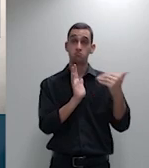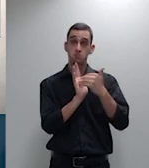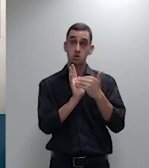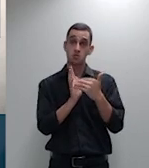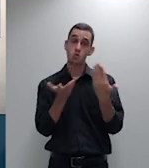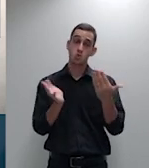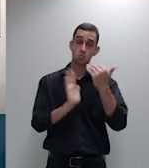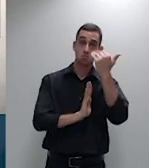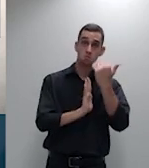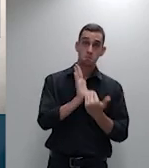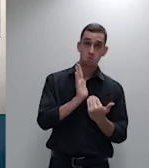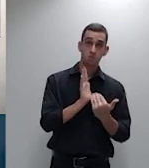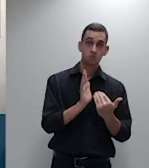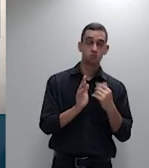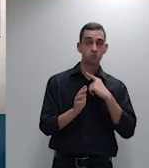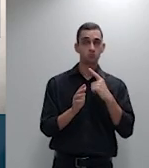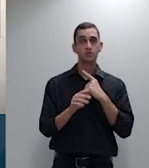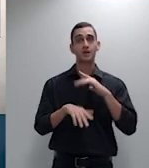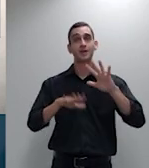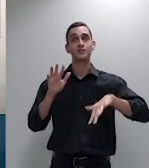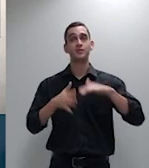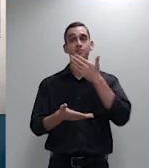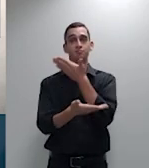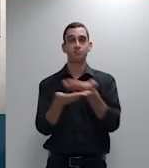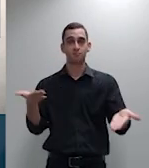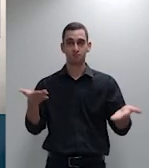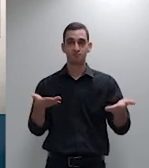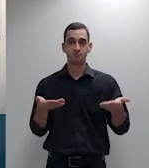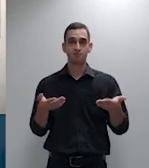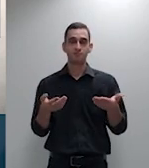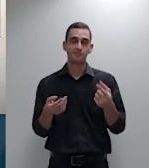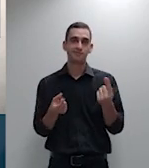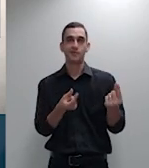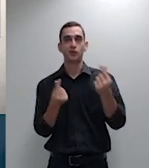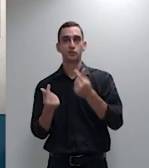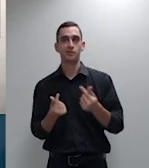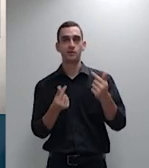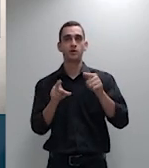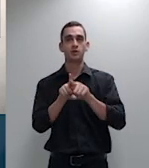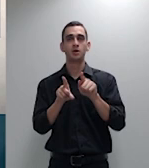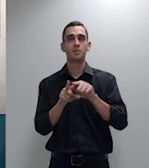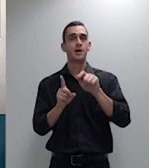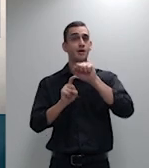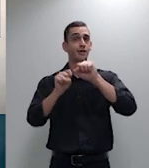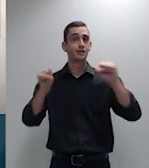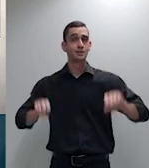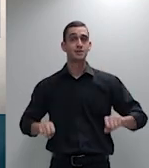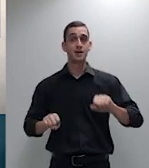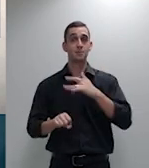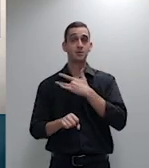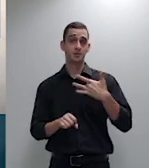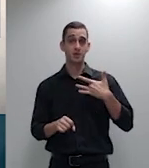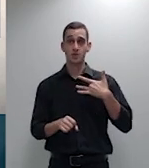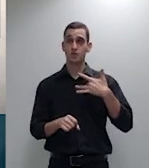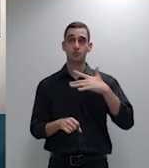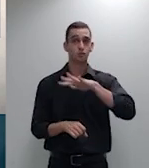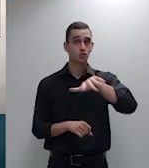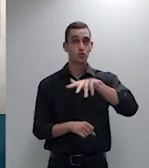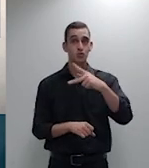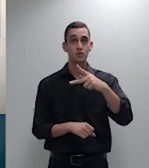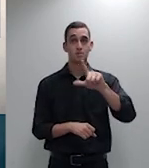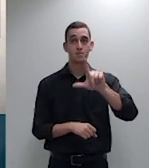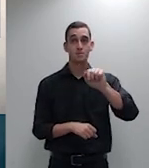atratividade o que colocaria em colapso todo o sistema de saúde suplementar em virtude do fenômeno da seleção